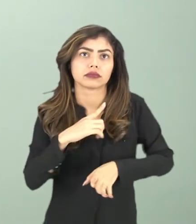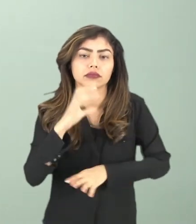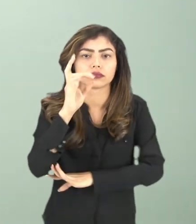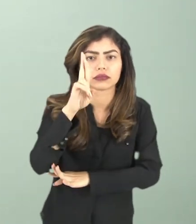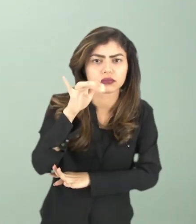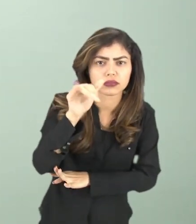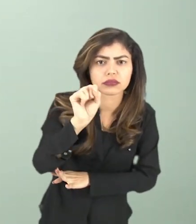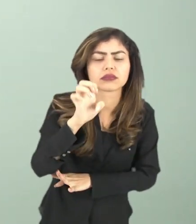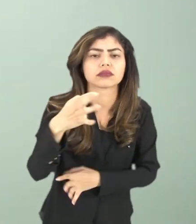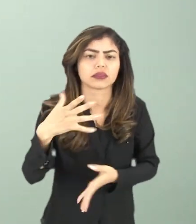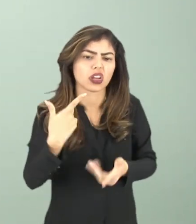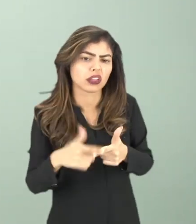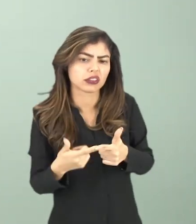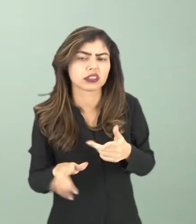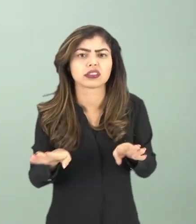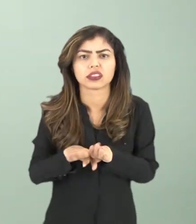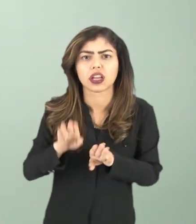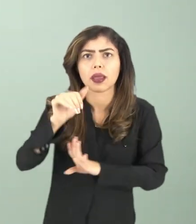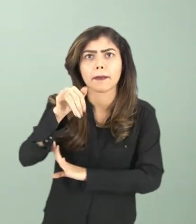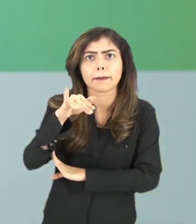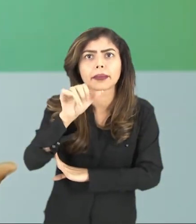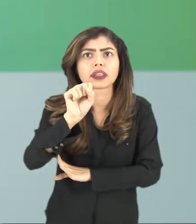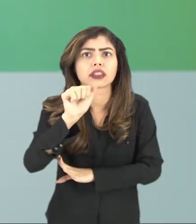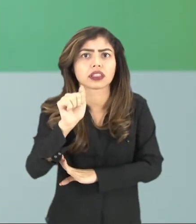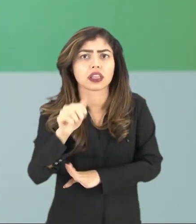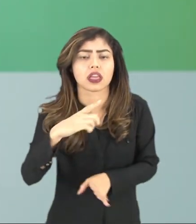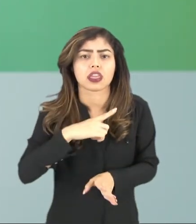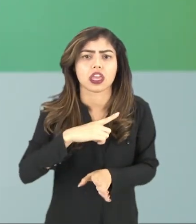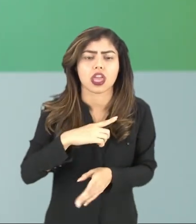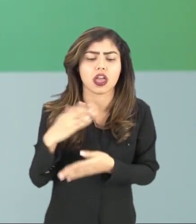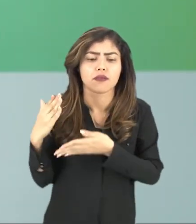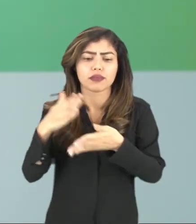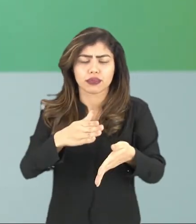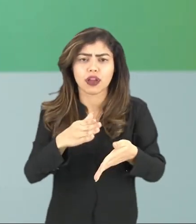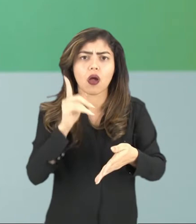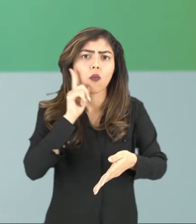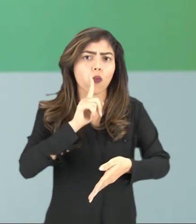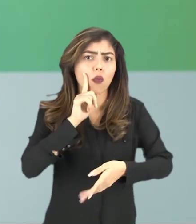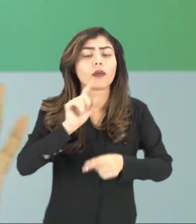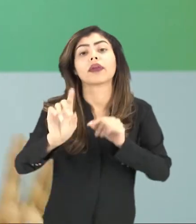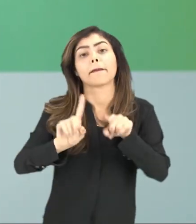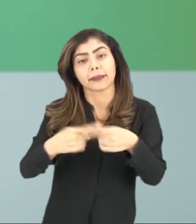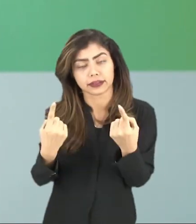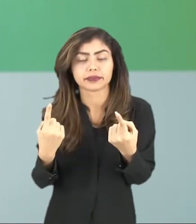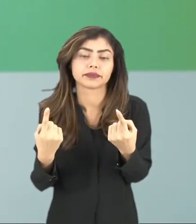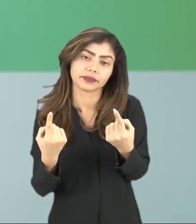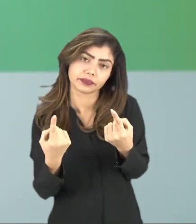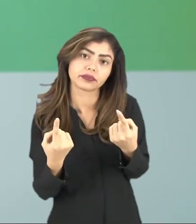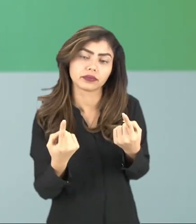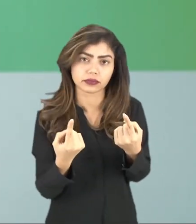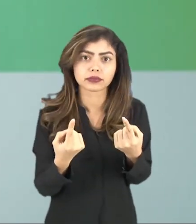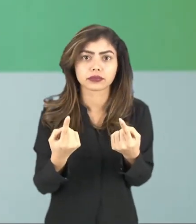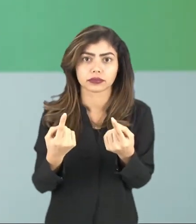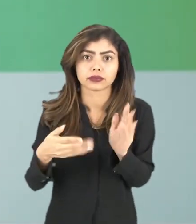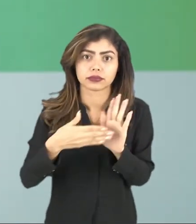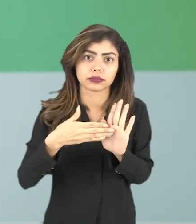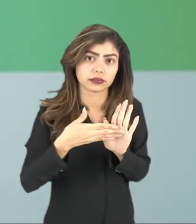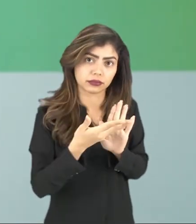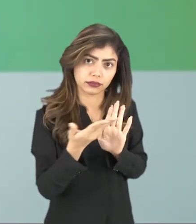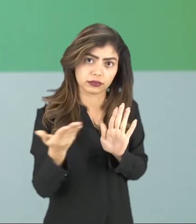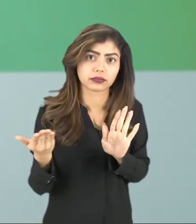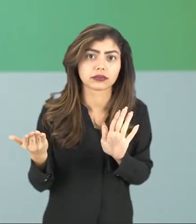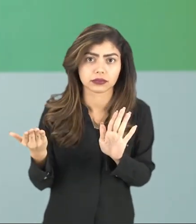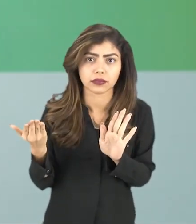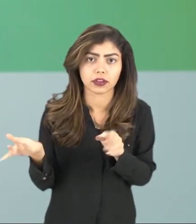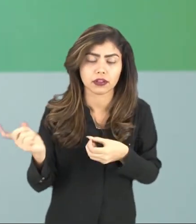Foi um período bem tenso, onde mísseis soviéticos ficaram apontados para os Estados Unidos, mas as questões diplomáticas, né? Aí,